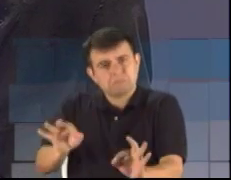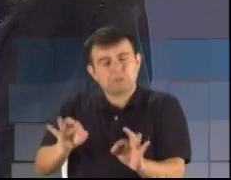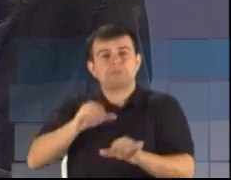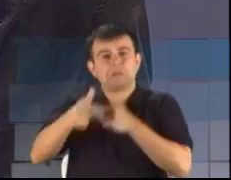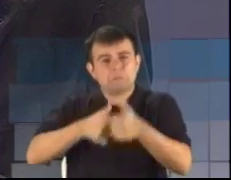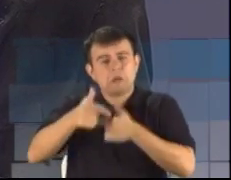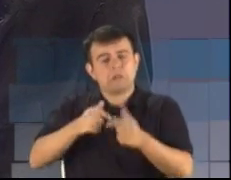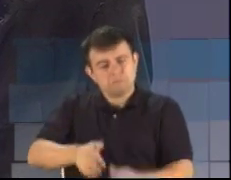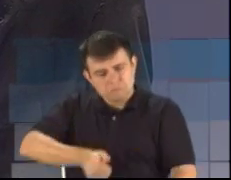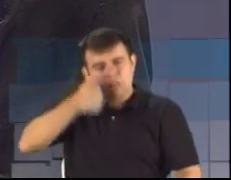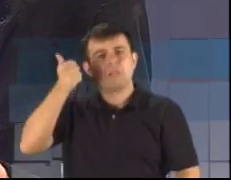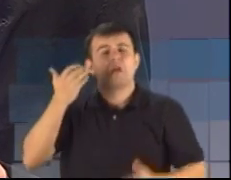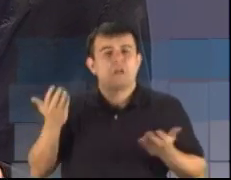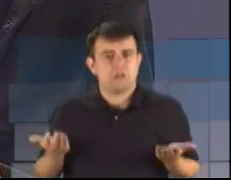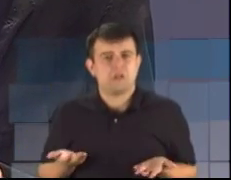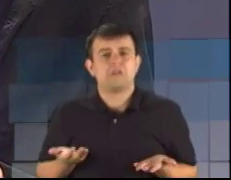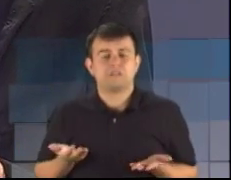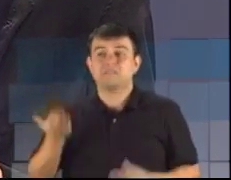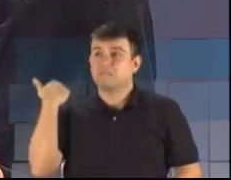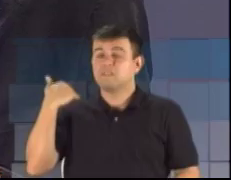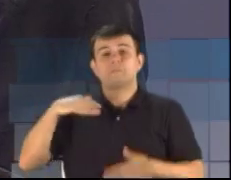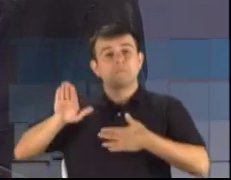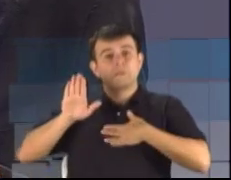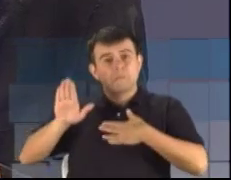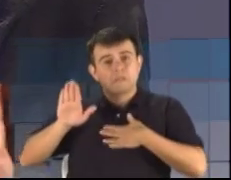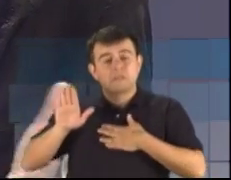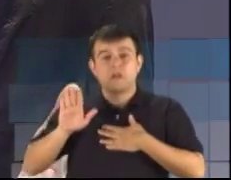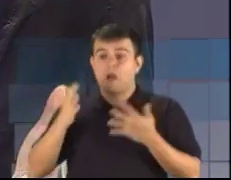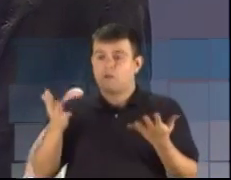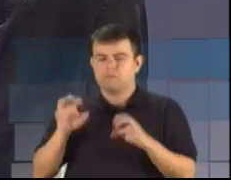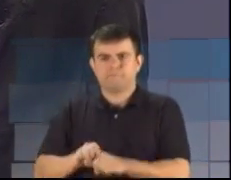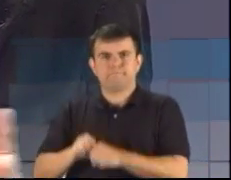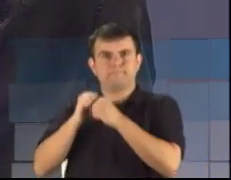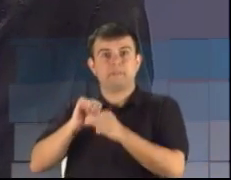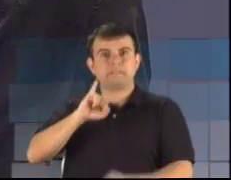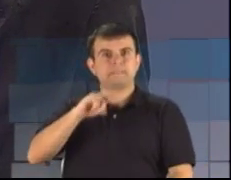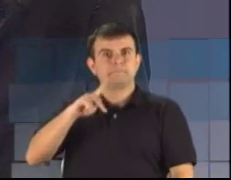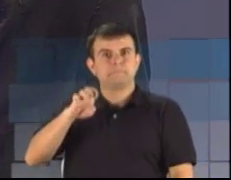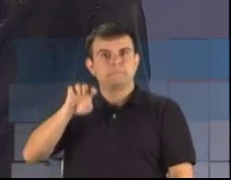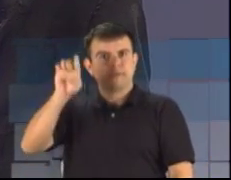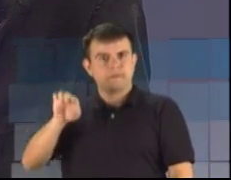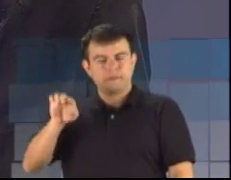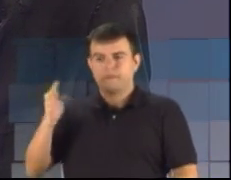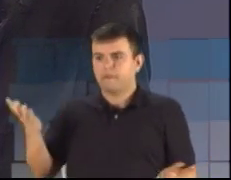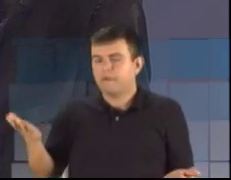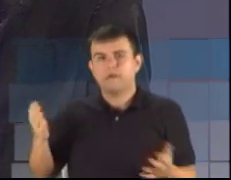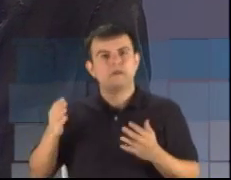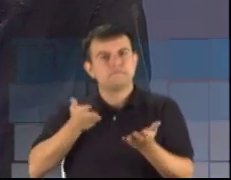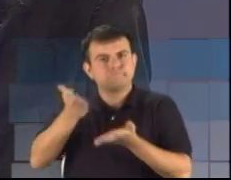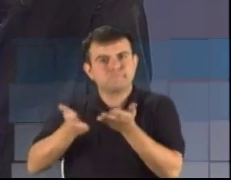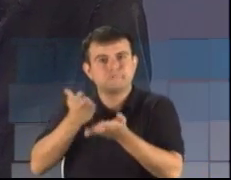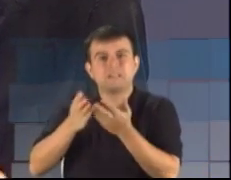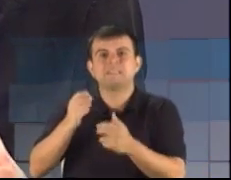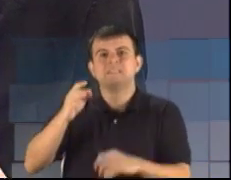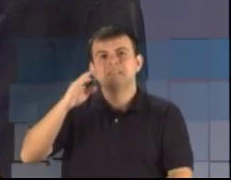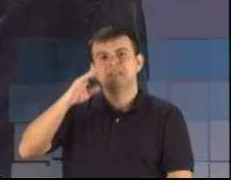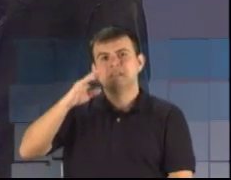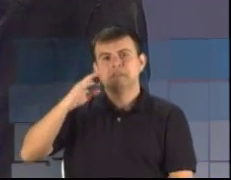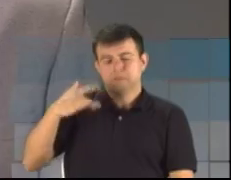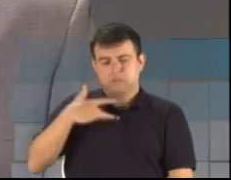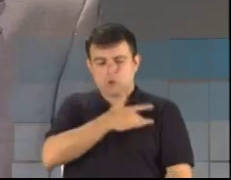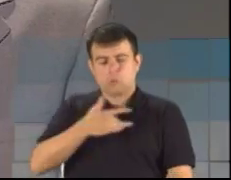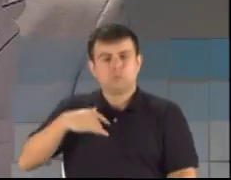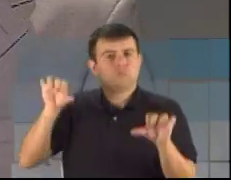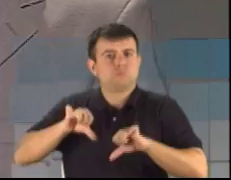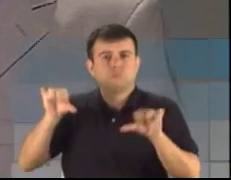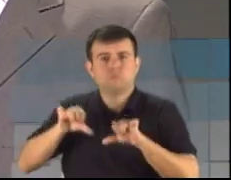governo que prometeu e está quebrando o IP. O IP não atende, por exemplo, na saúde e nos hospitais. Os médicos não estão